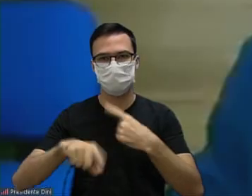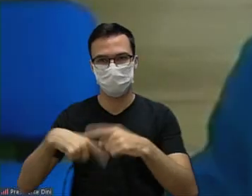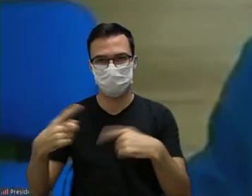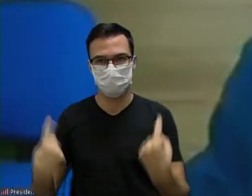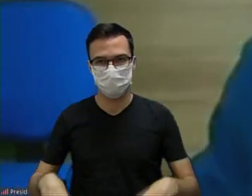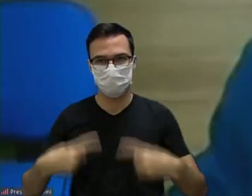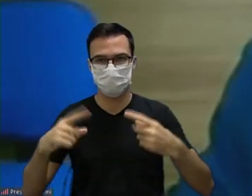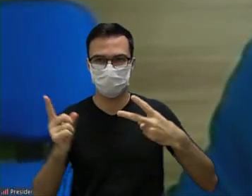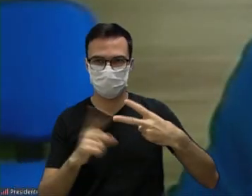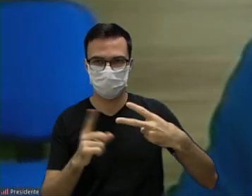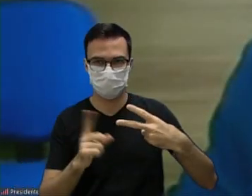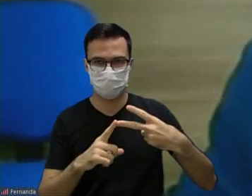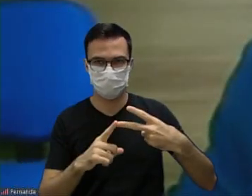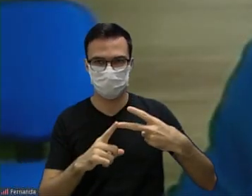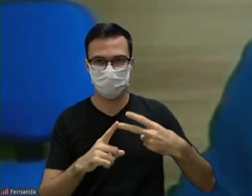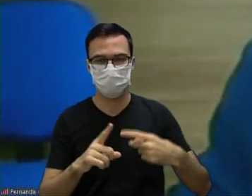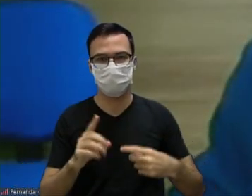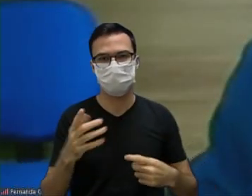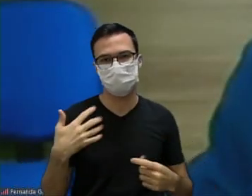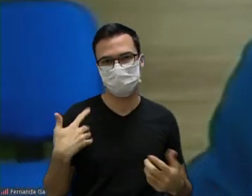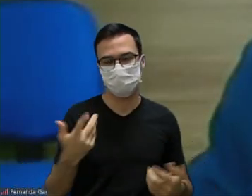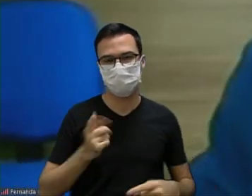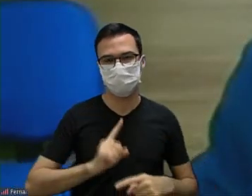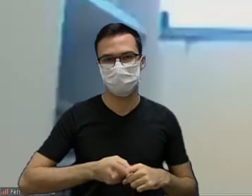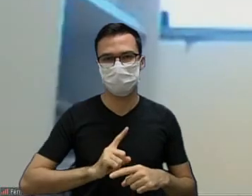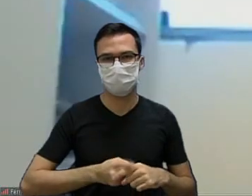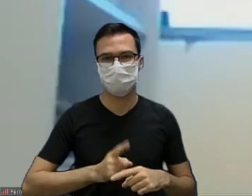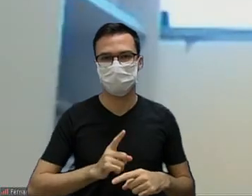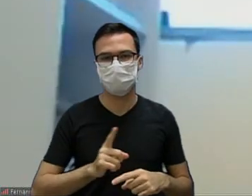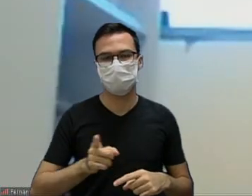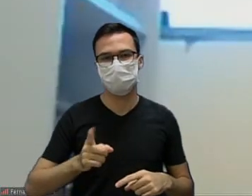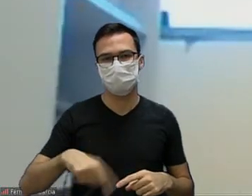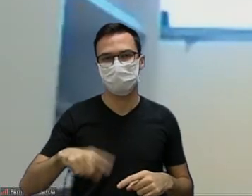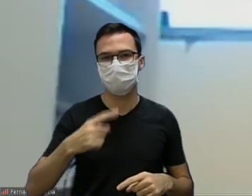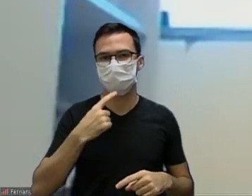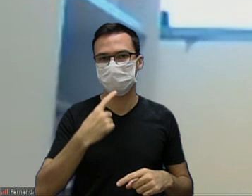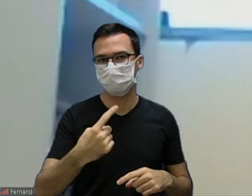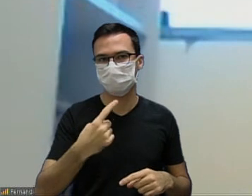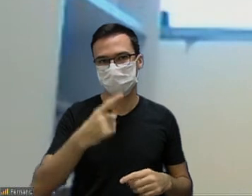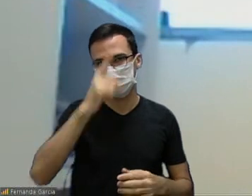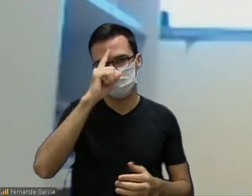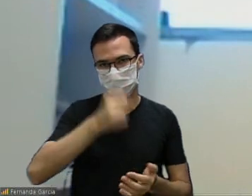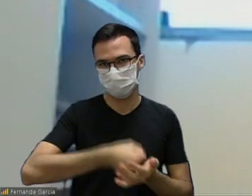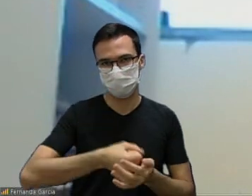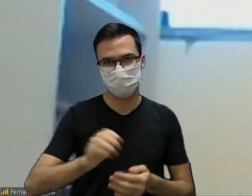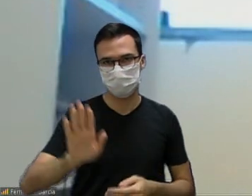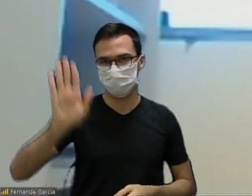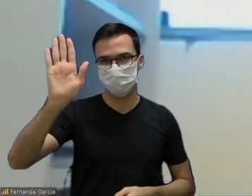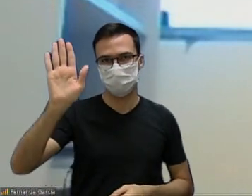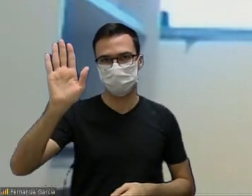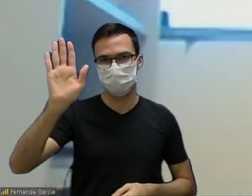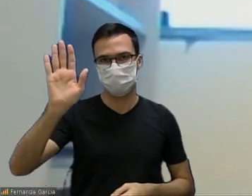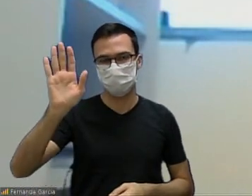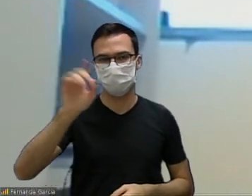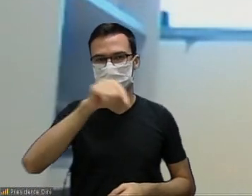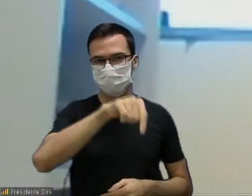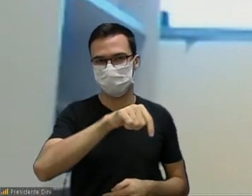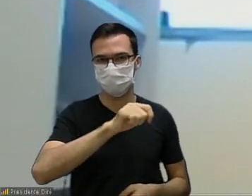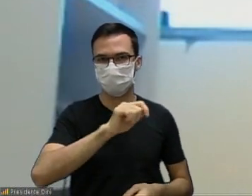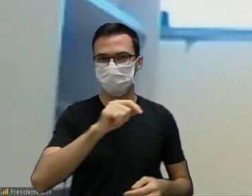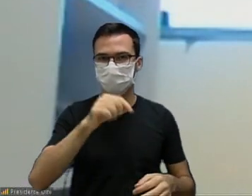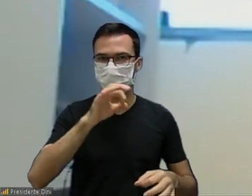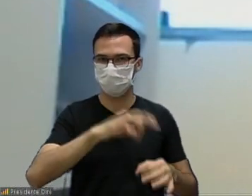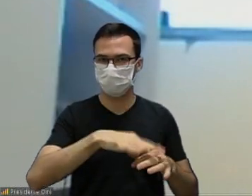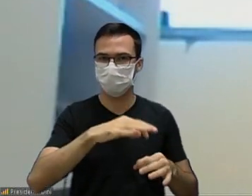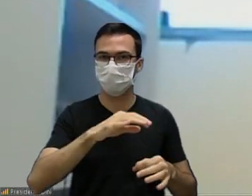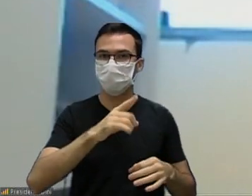a senhora terá oportunidade vereadora então só para estabelecer então um critério é só levantar a mão no participante